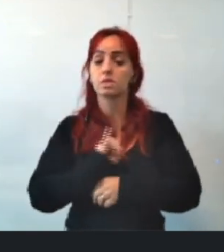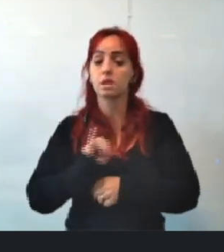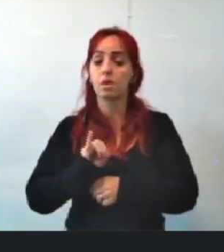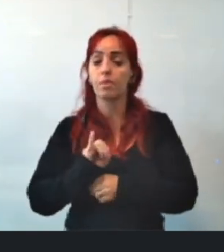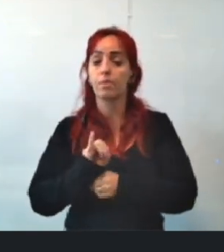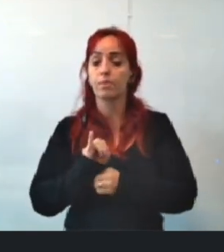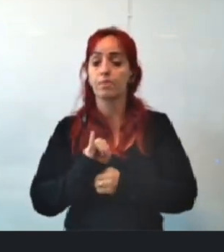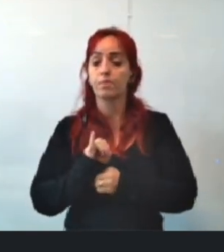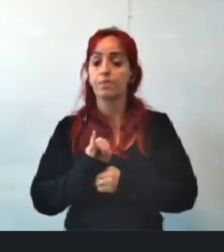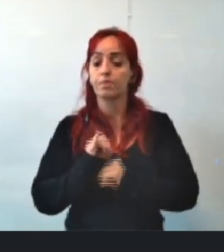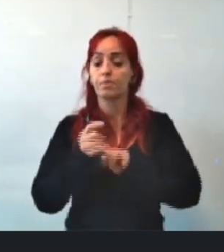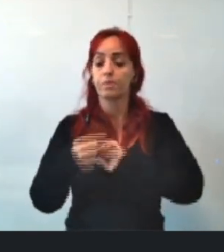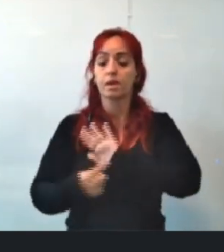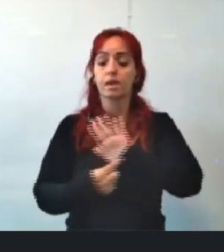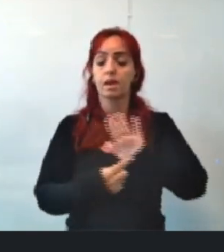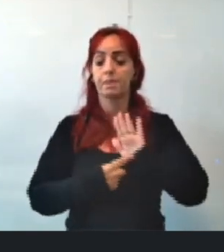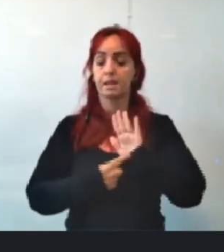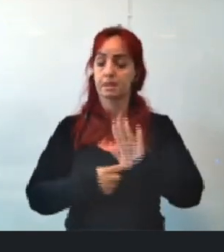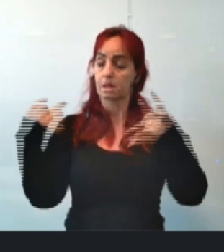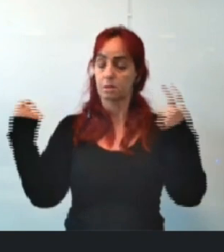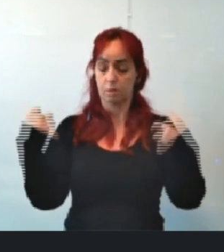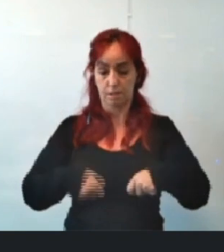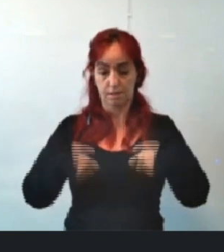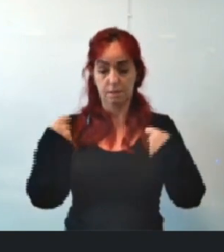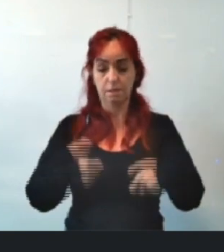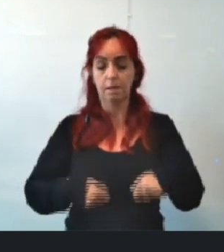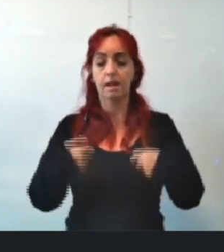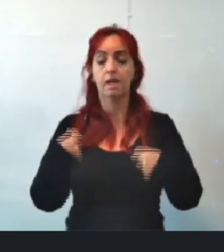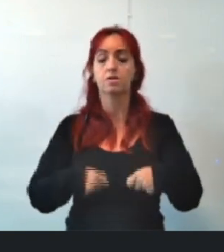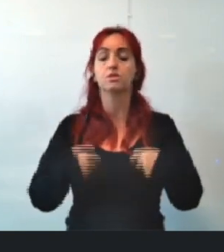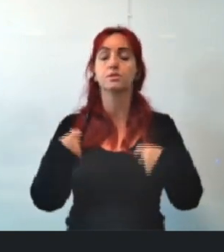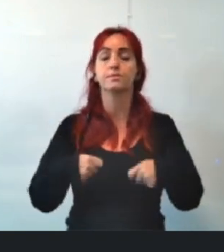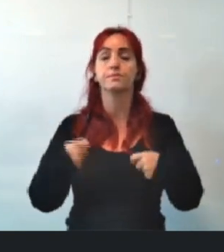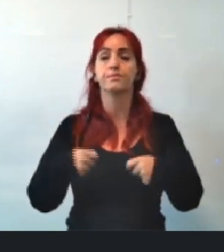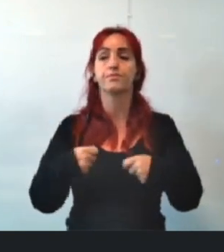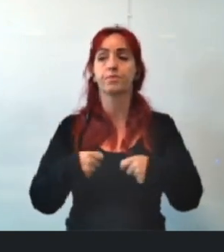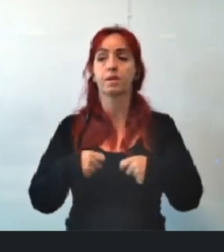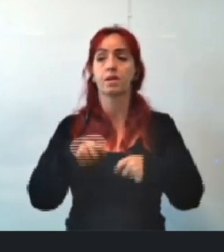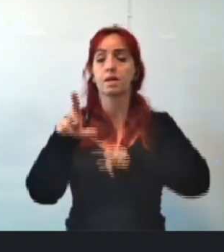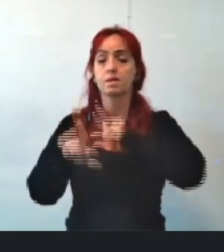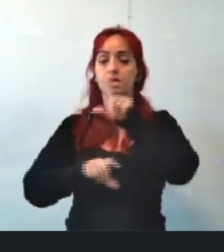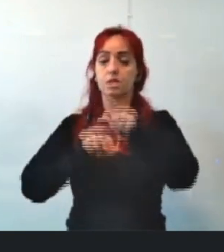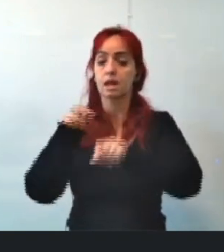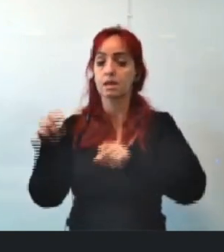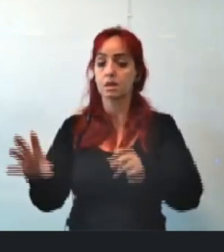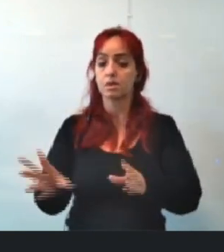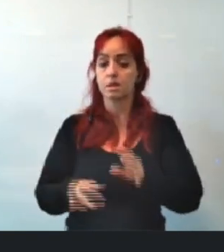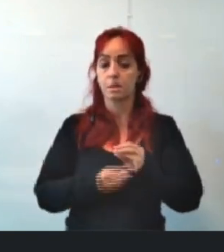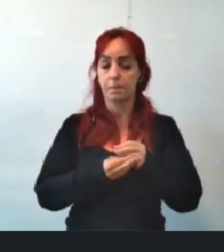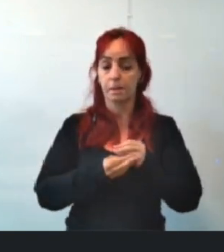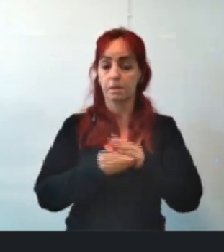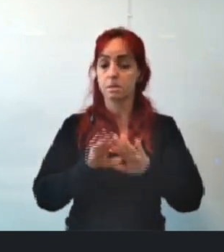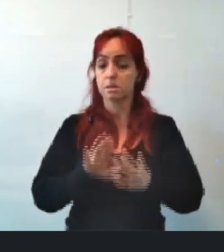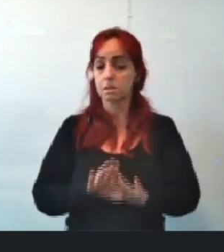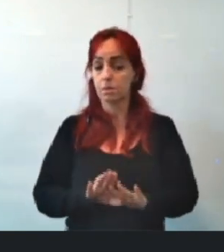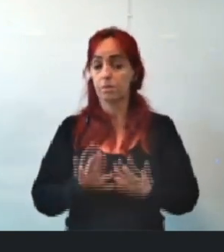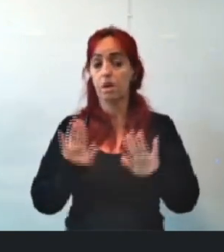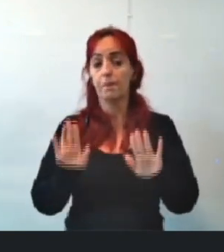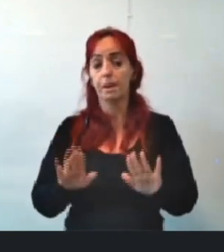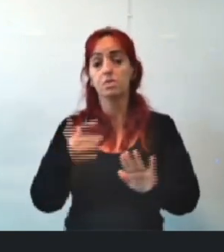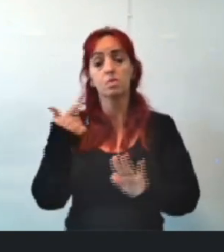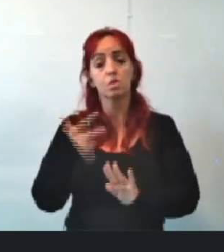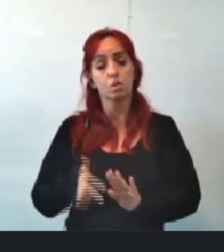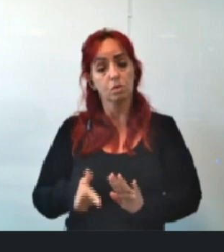apresentam aí a necessidade das indicações das emendas. Então, mais uma